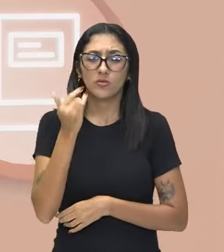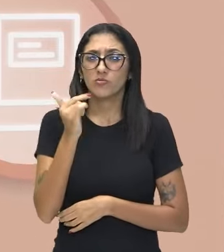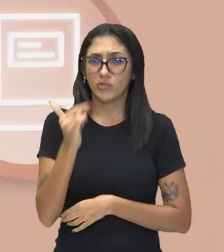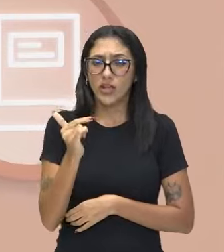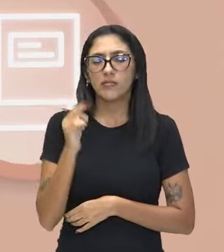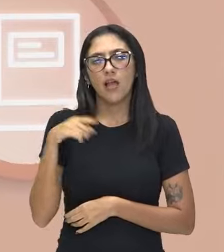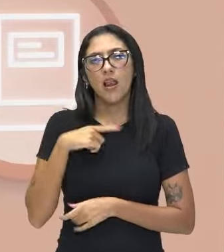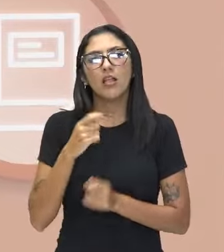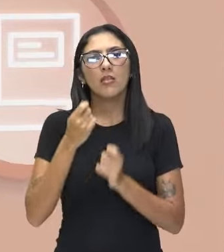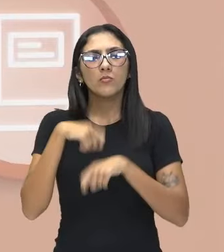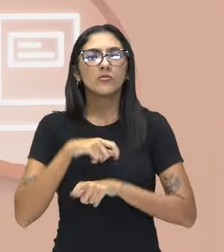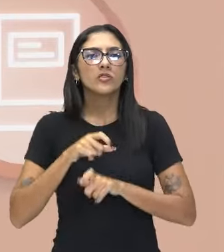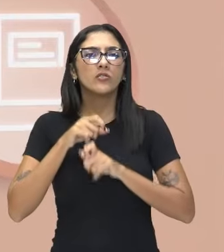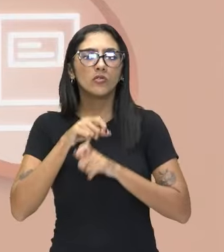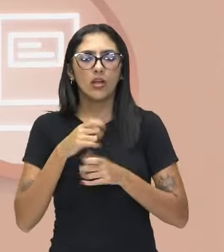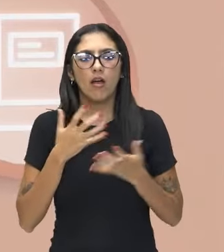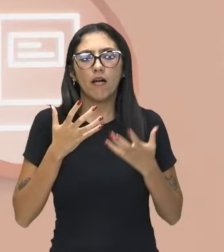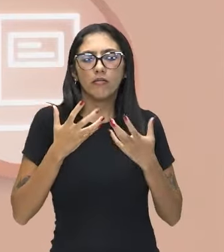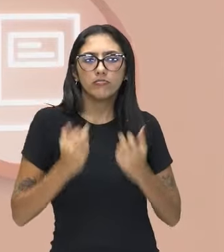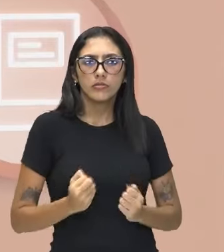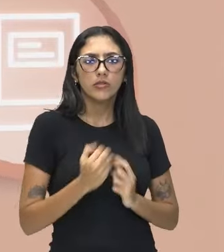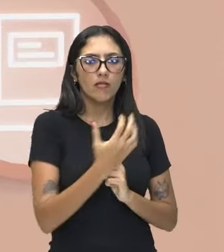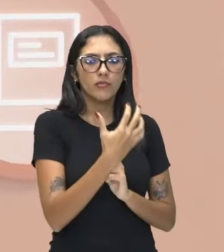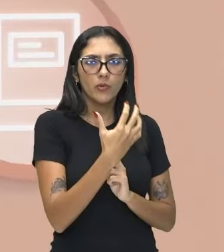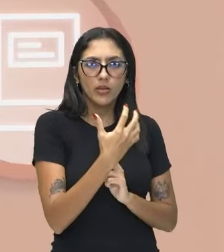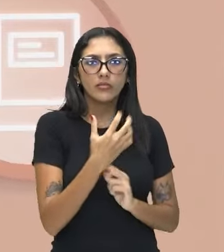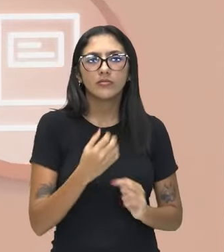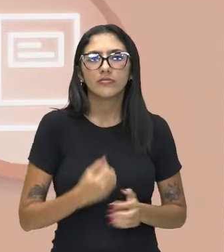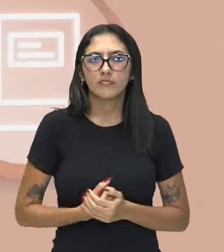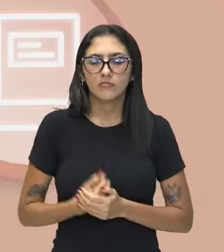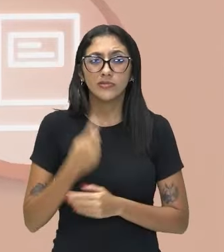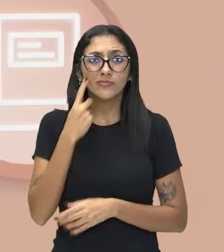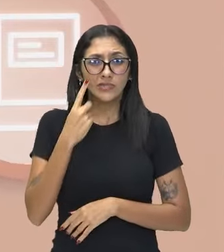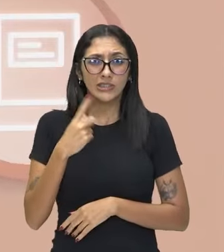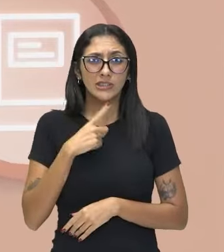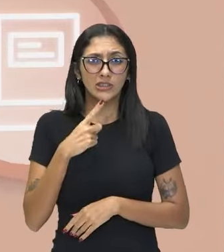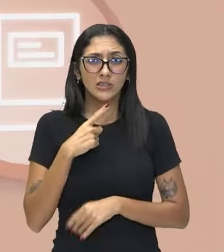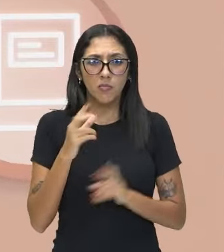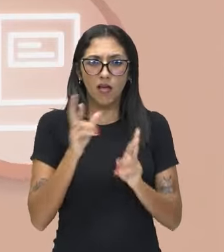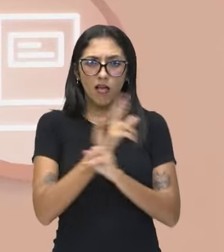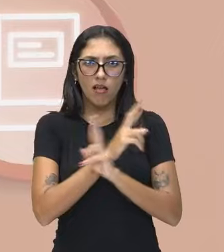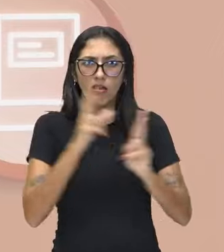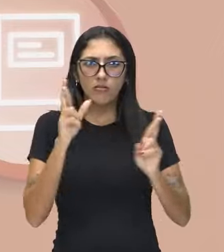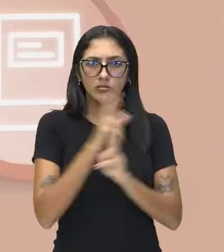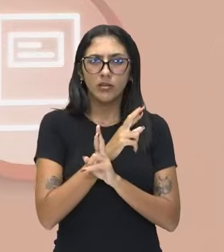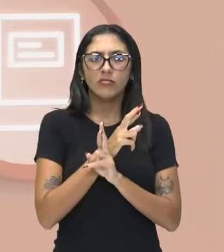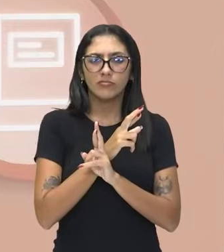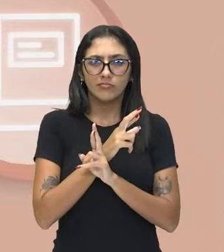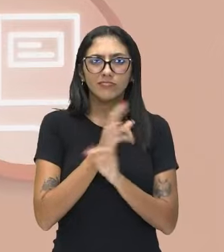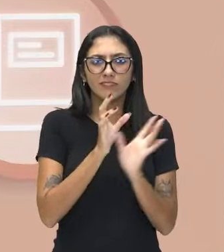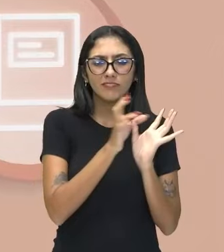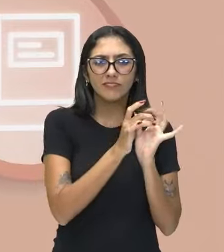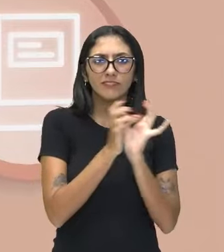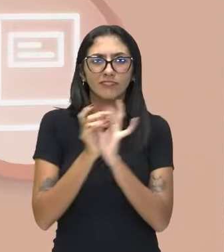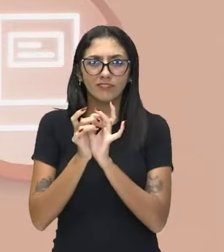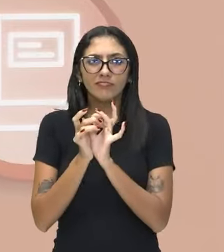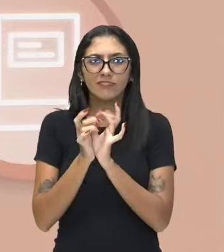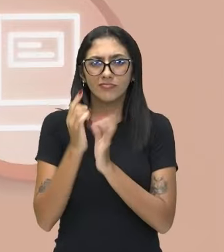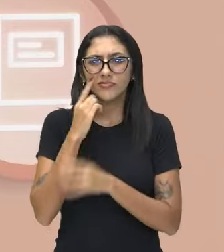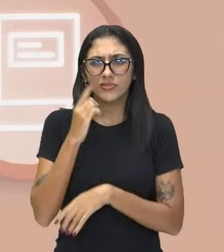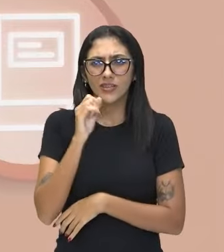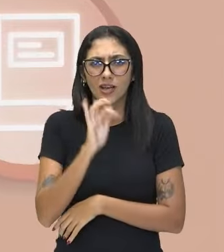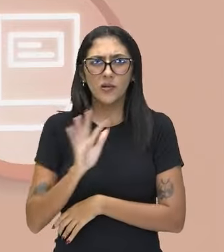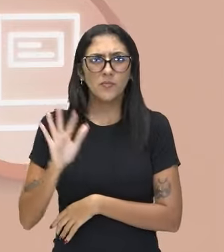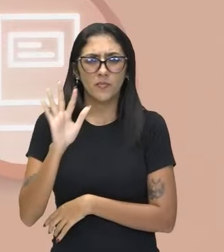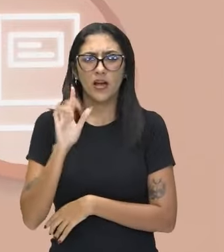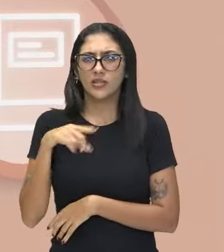Então, vocês estão percebendo que existe uma relação entre esses poderes aí? A imagem que a gente viu do poder ideológico eu acho